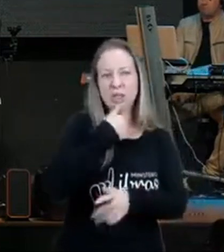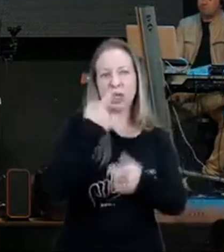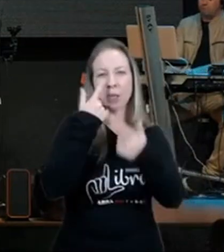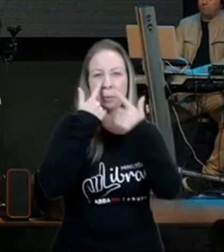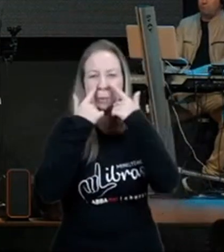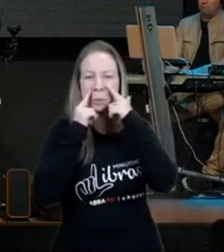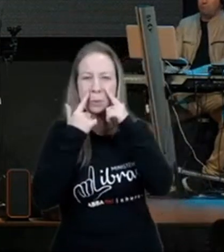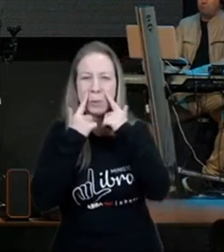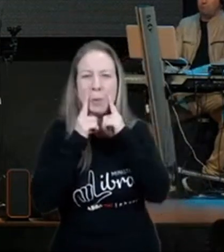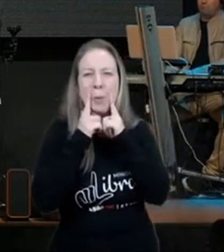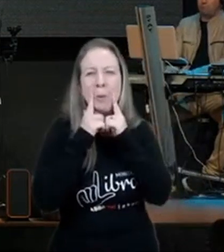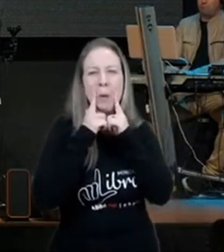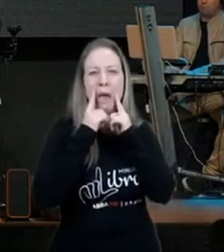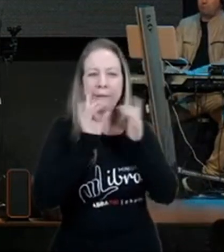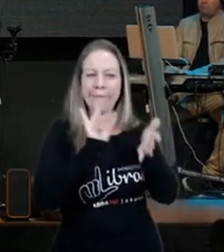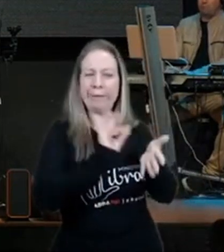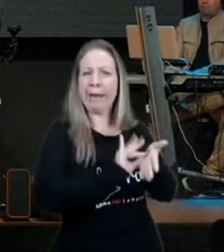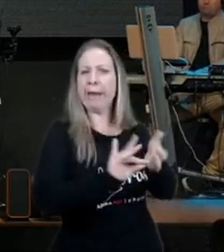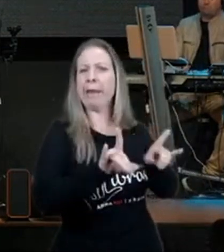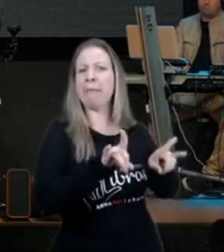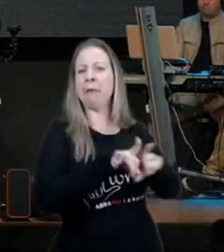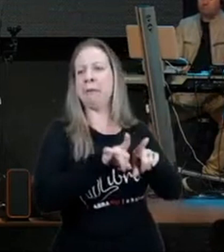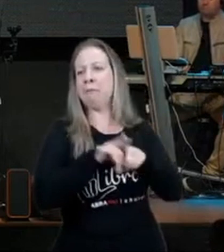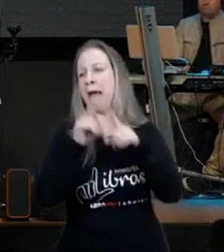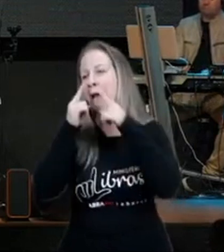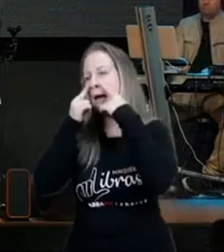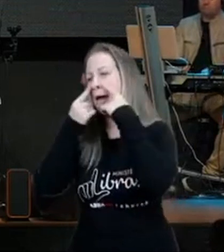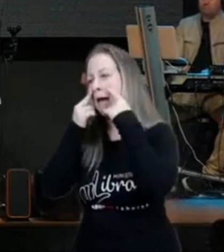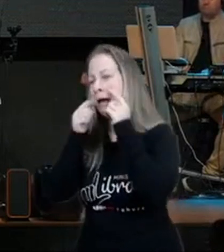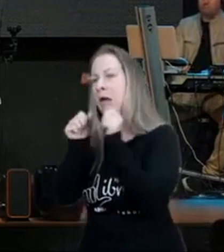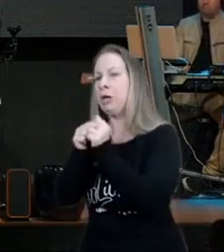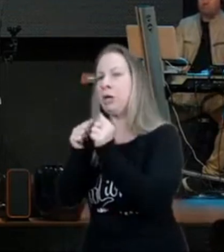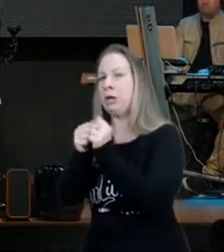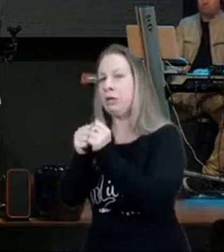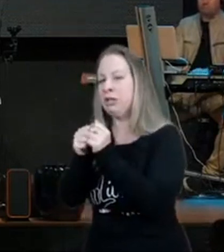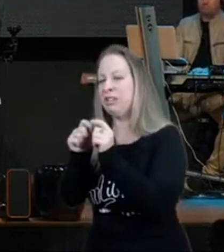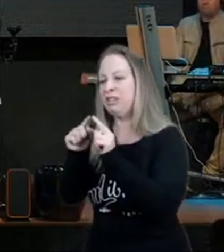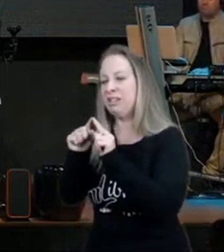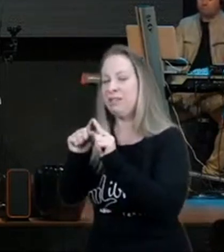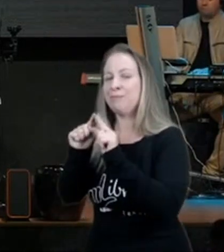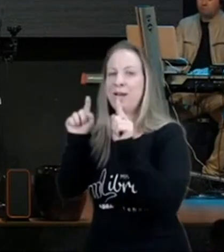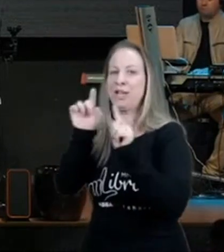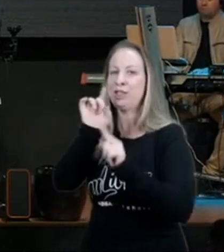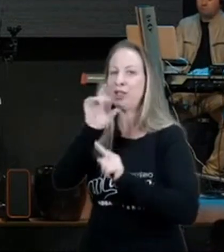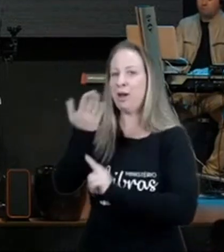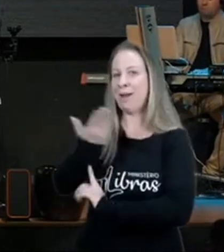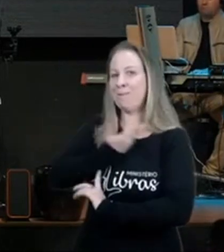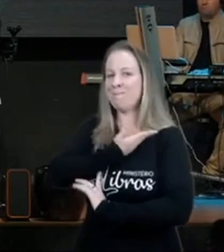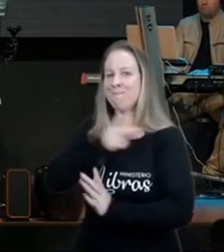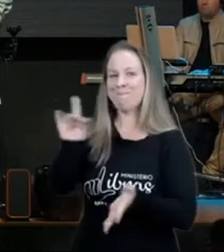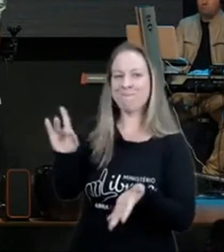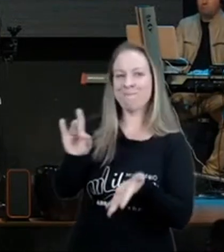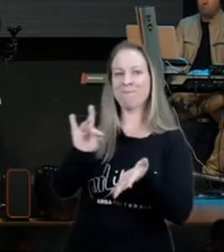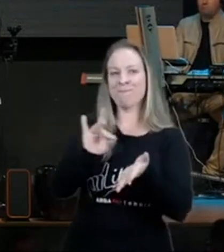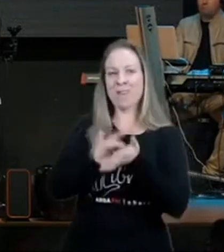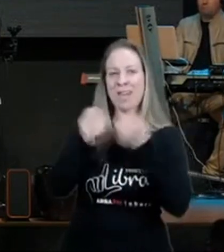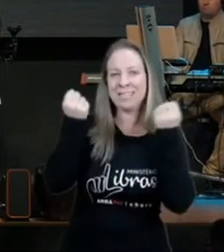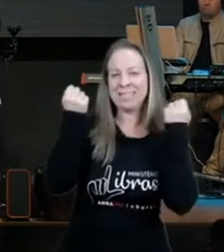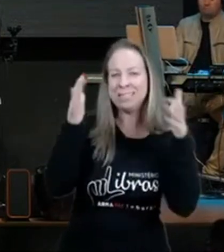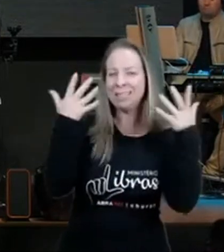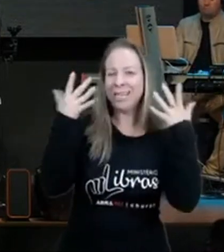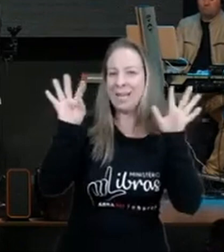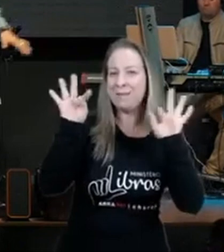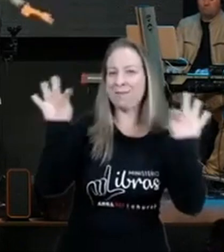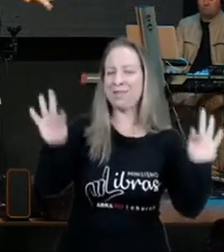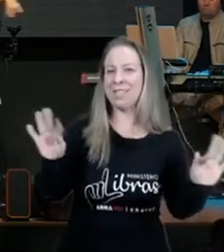inimigo chora no nosso velório, mas só os amigos conseguem celebrar as nossas conquistas, Tito são pessoas que quando